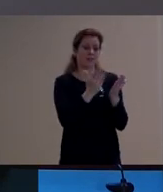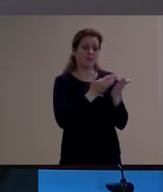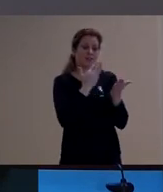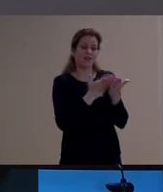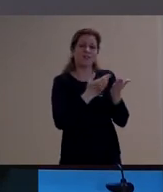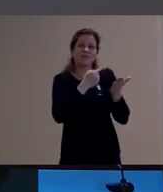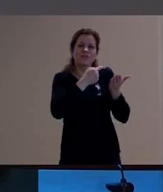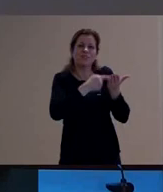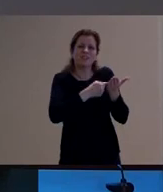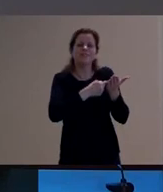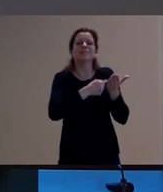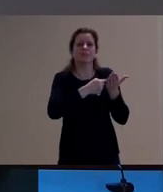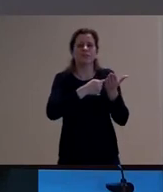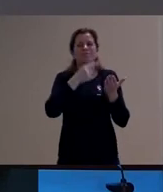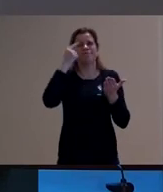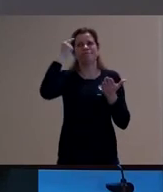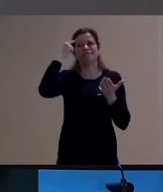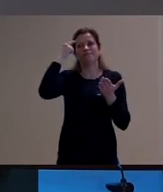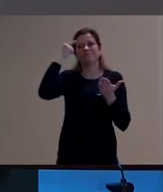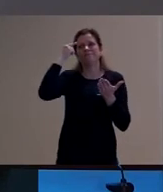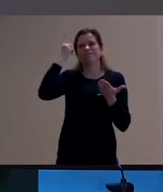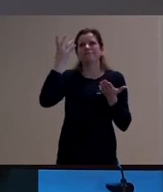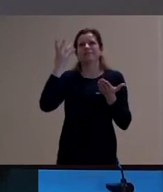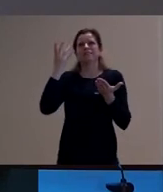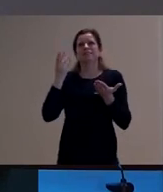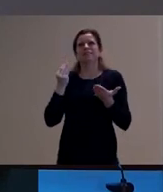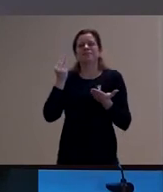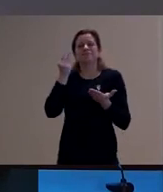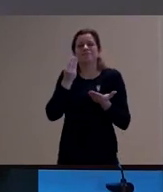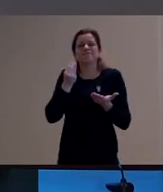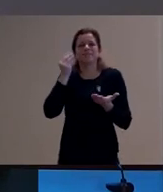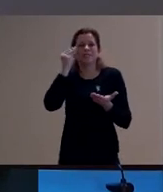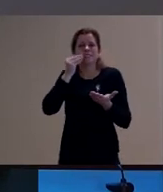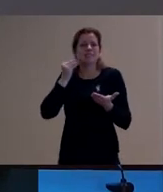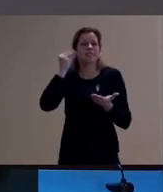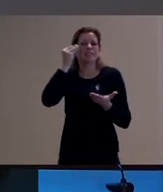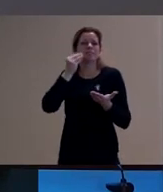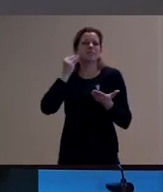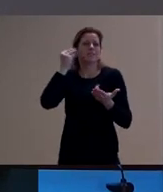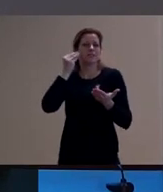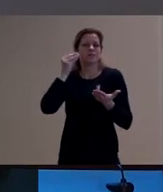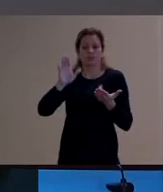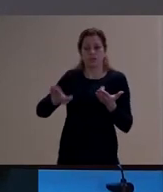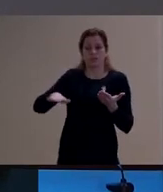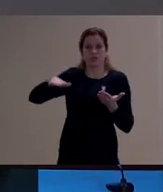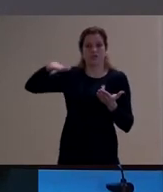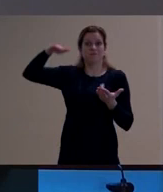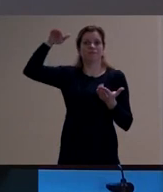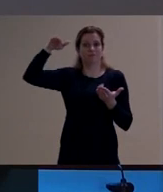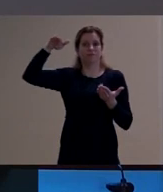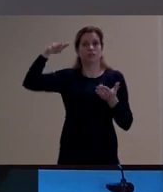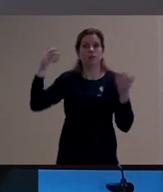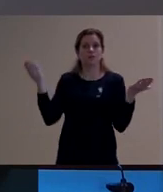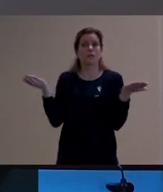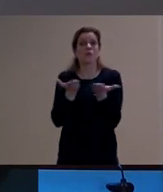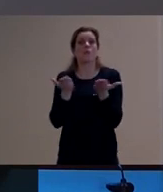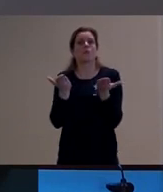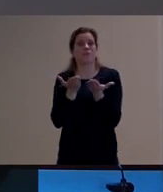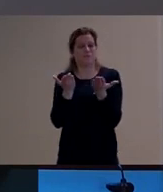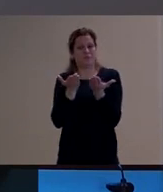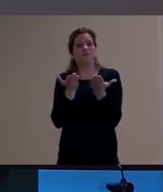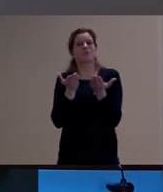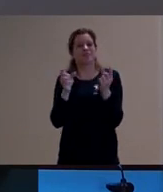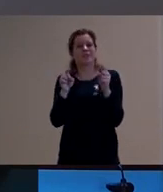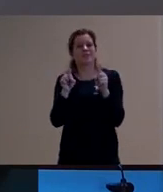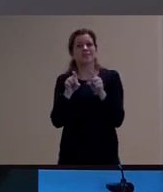sensível e protegida da infância e o presente dele né que é um presente pensem no contexto